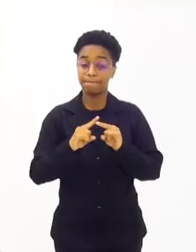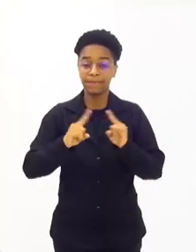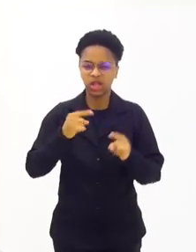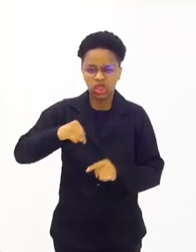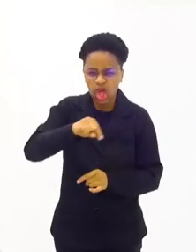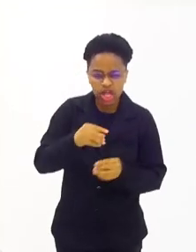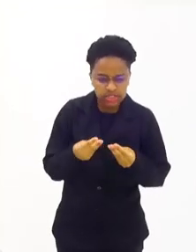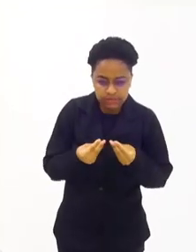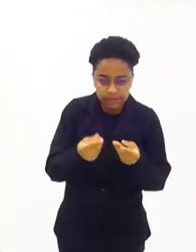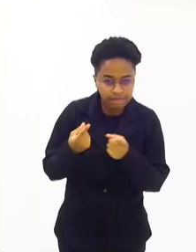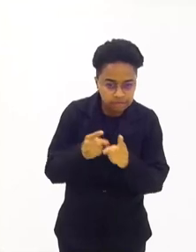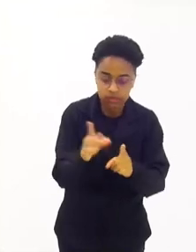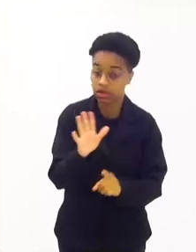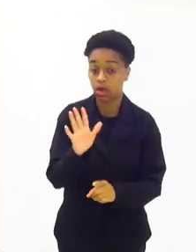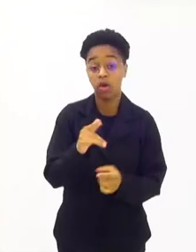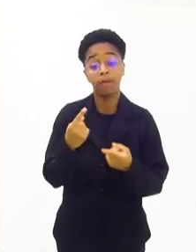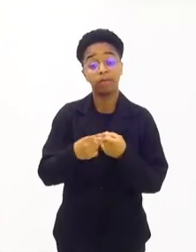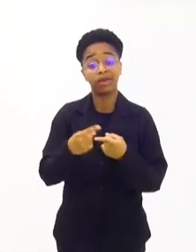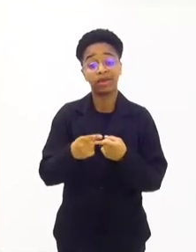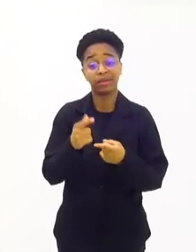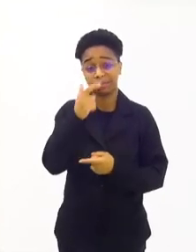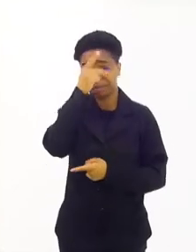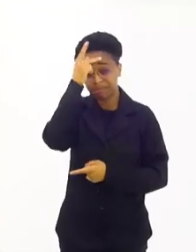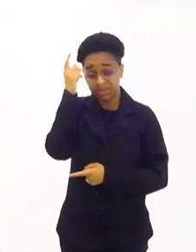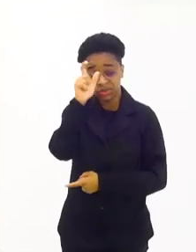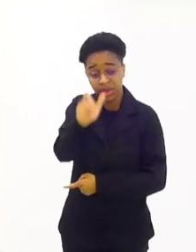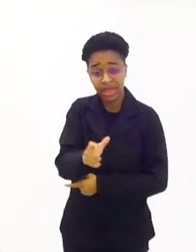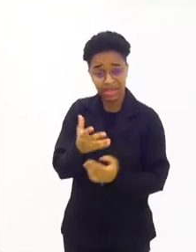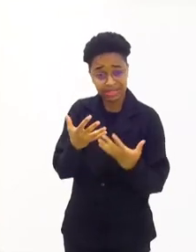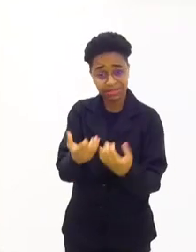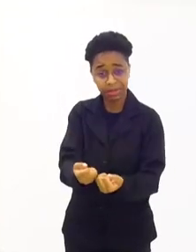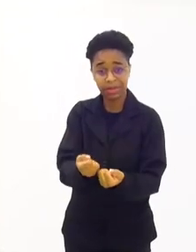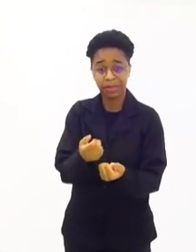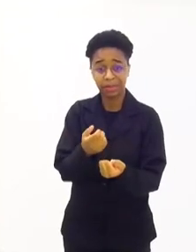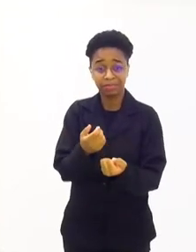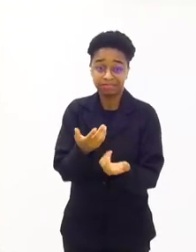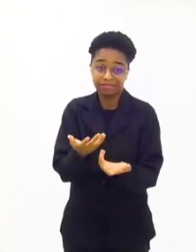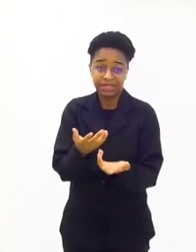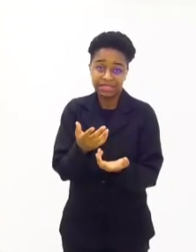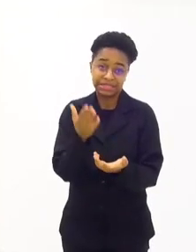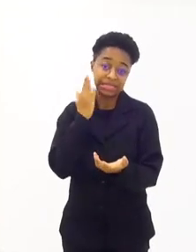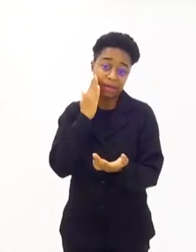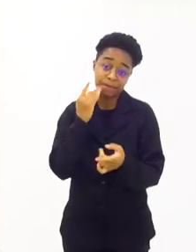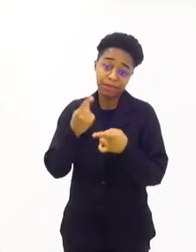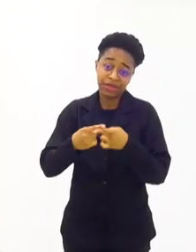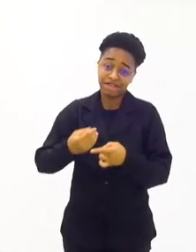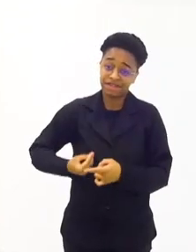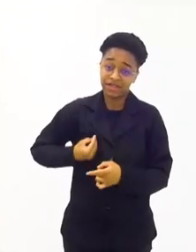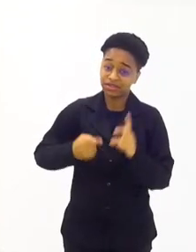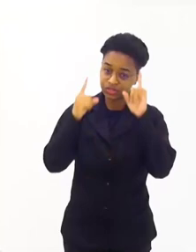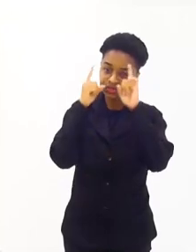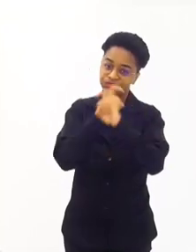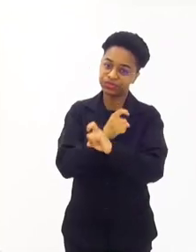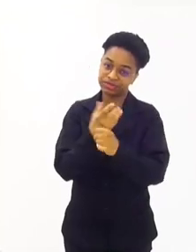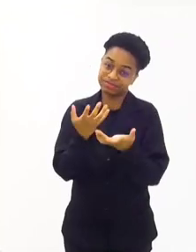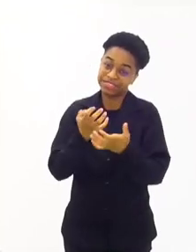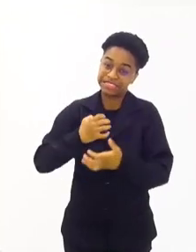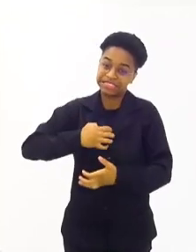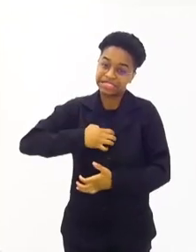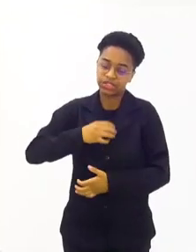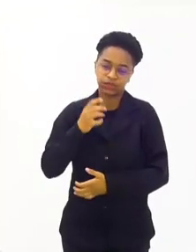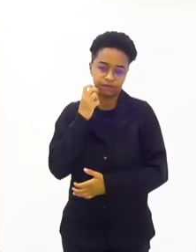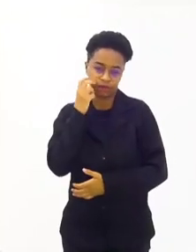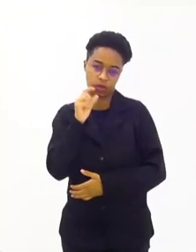Não por nós, né? Mas por quem está recebendo. Porque sabe que está recebendo aquilo porque está numa situação de